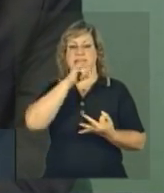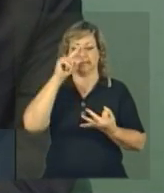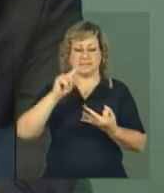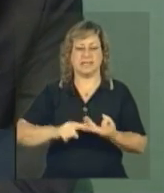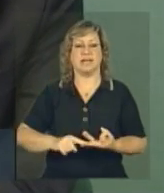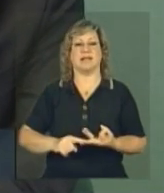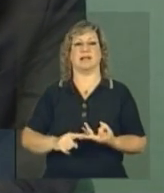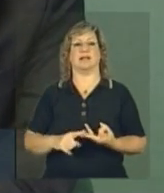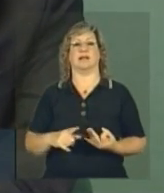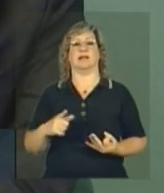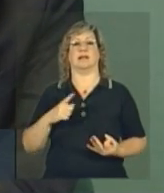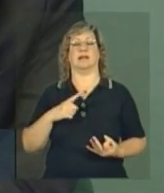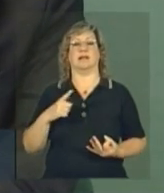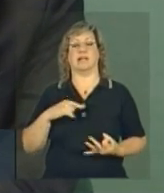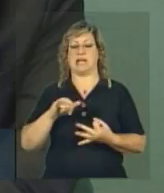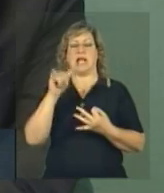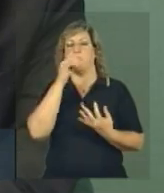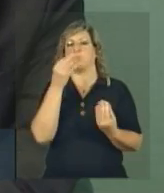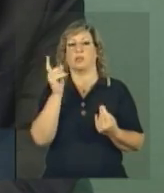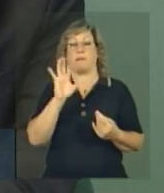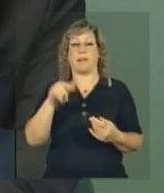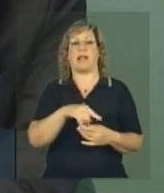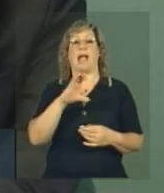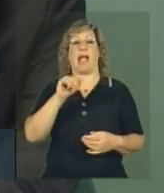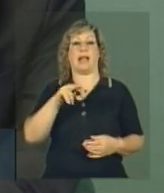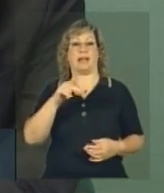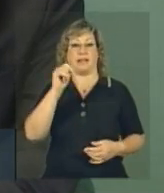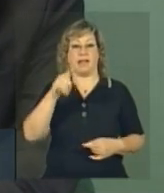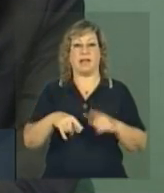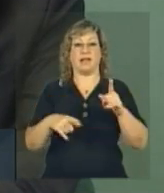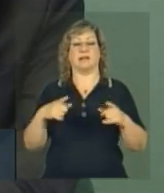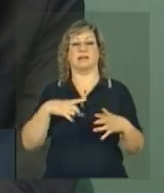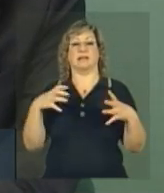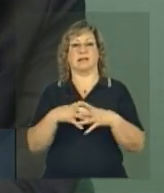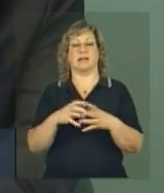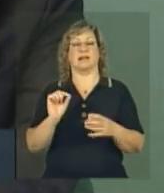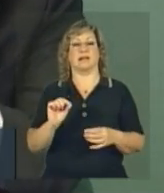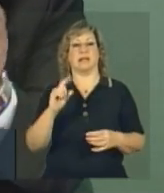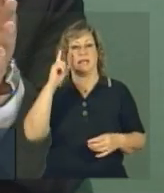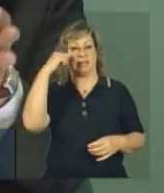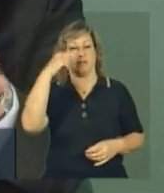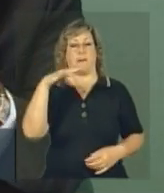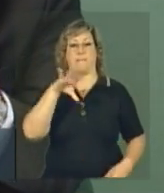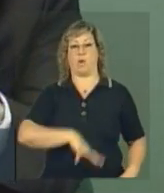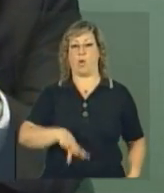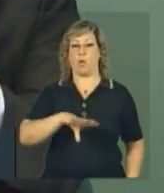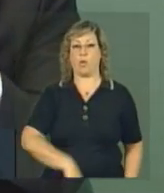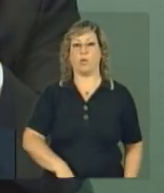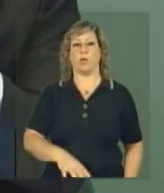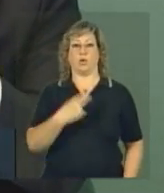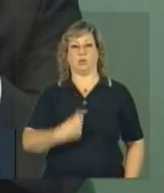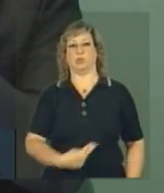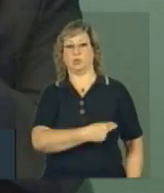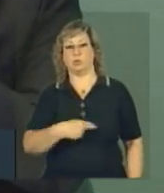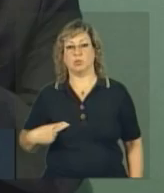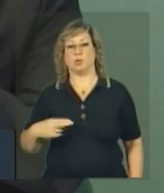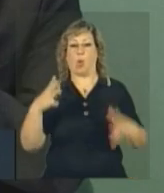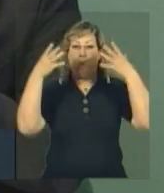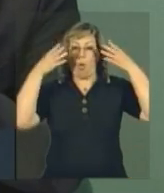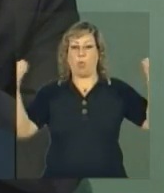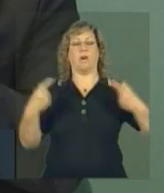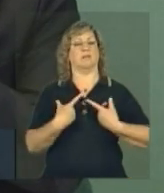Itália, com a Itália não tanto, mas com o Canadá, com a Espanha, com Portugal, com a Suécia, Holanda